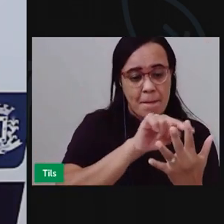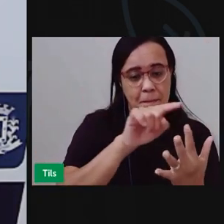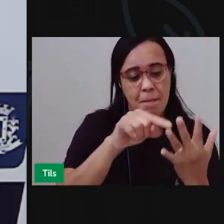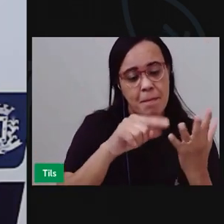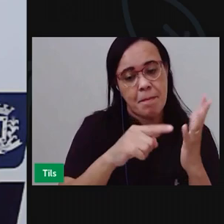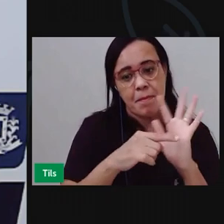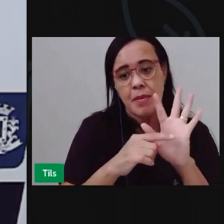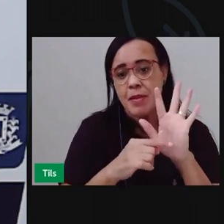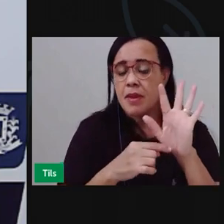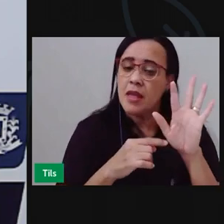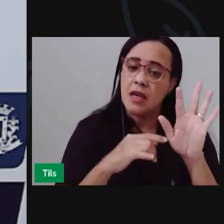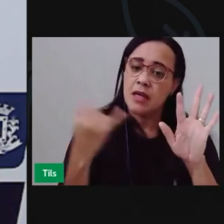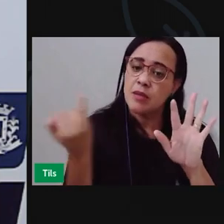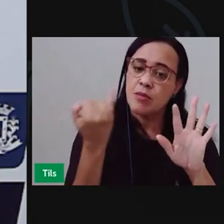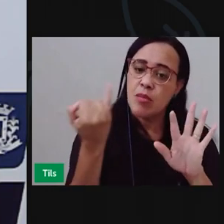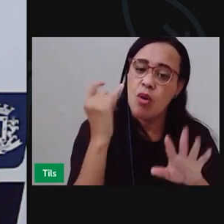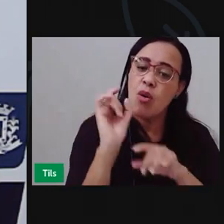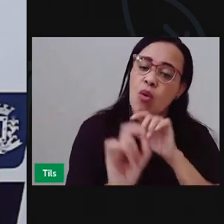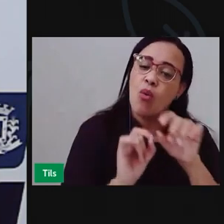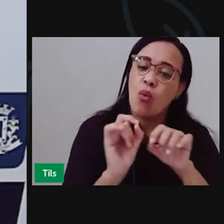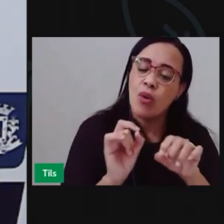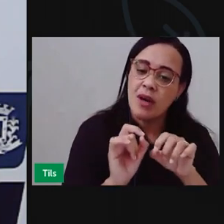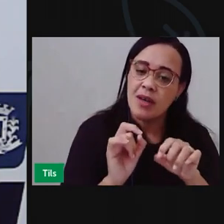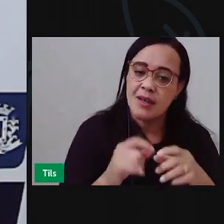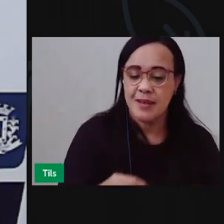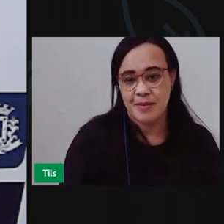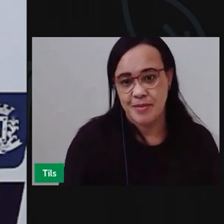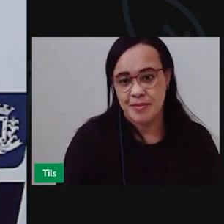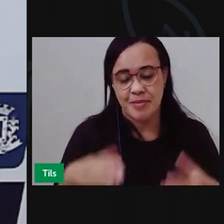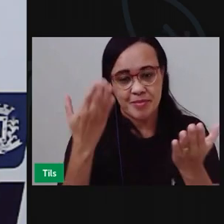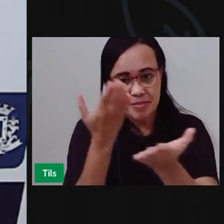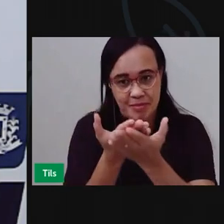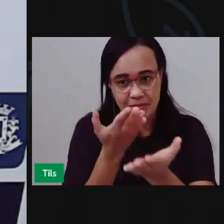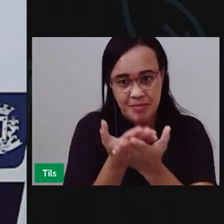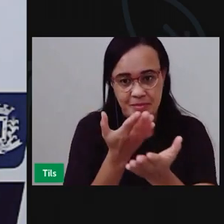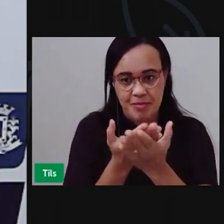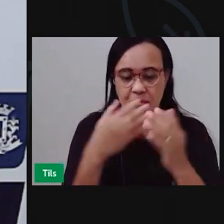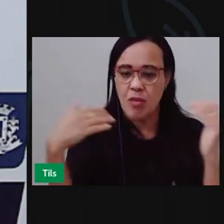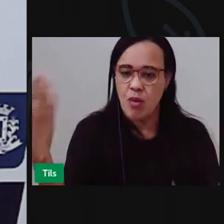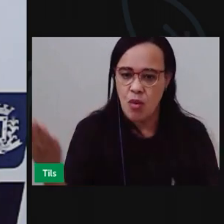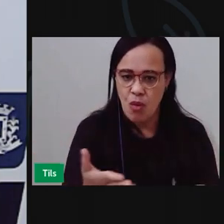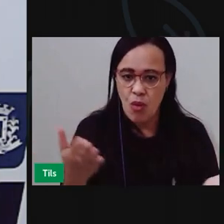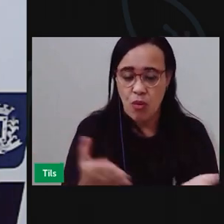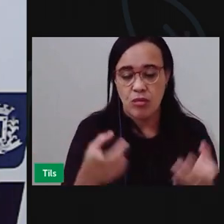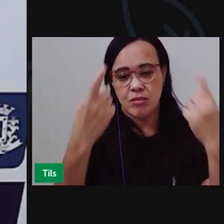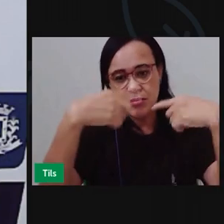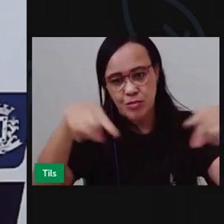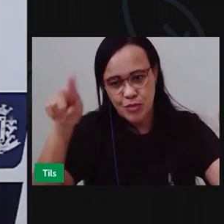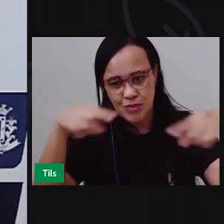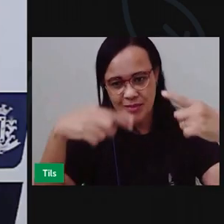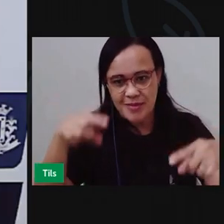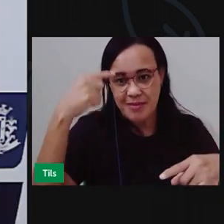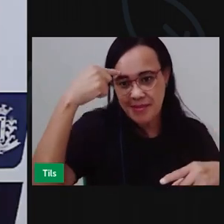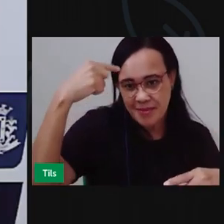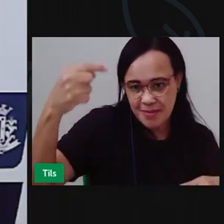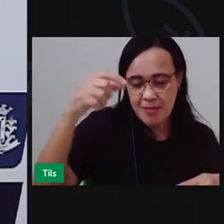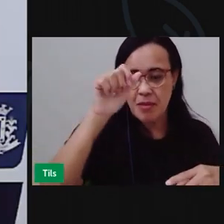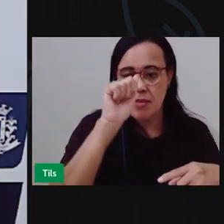Então Na aula De hoje Crianças Nós vimos Aí A música ABC Do sertão